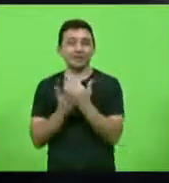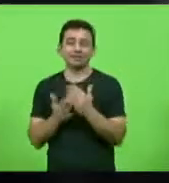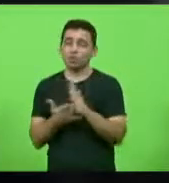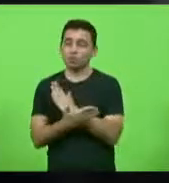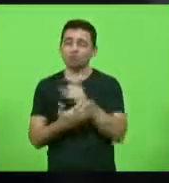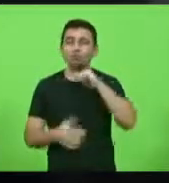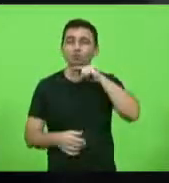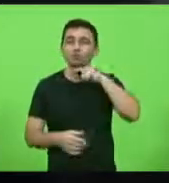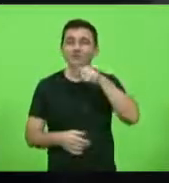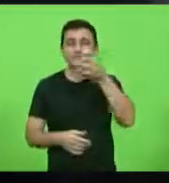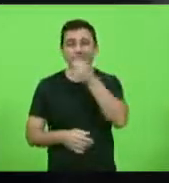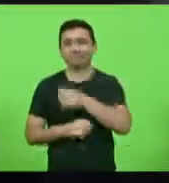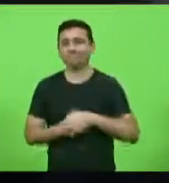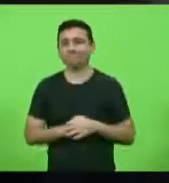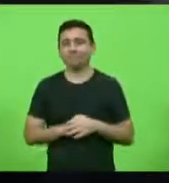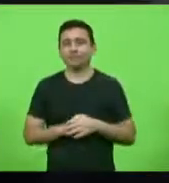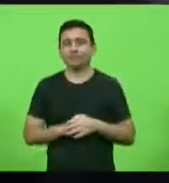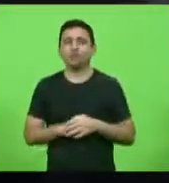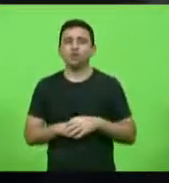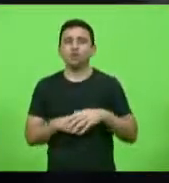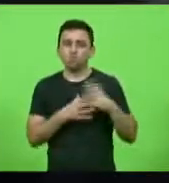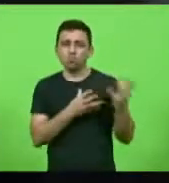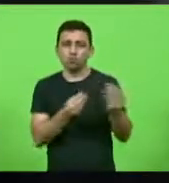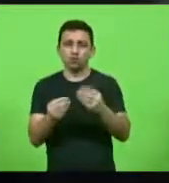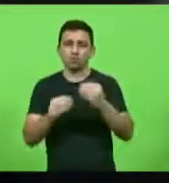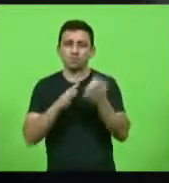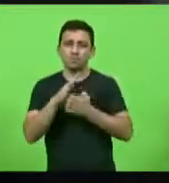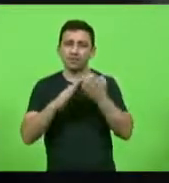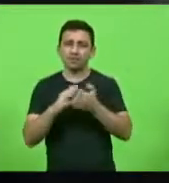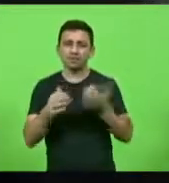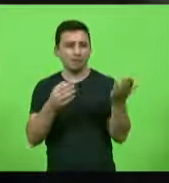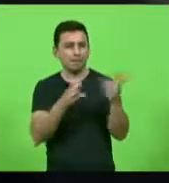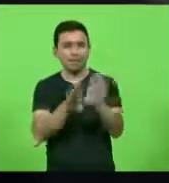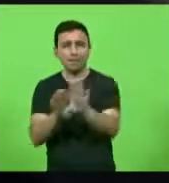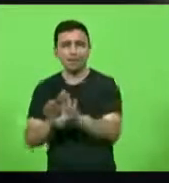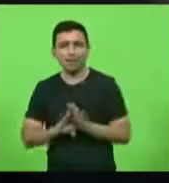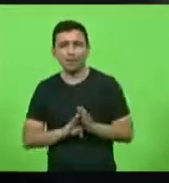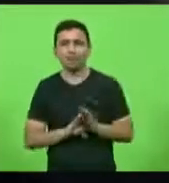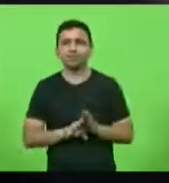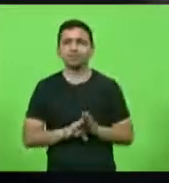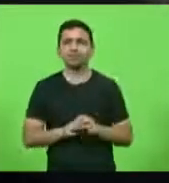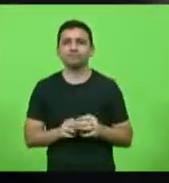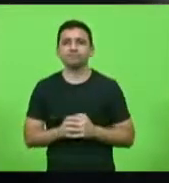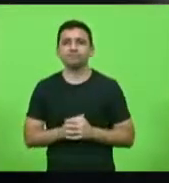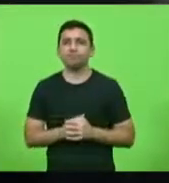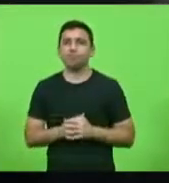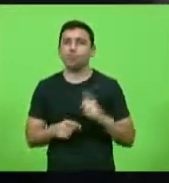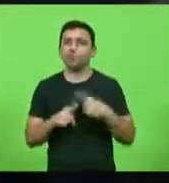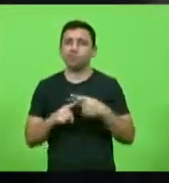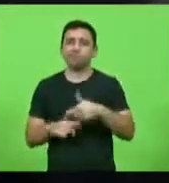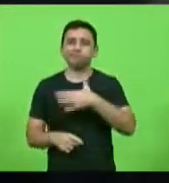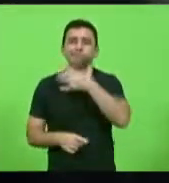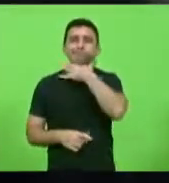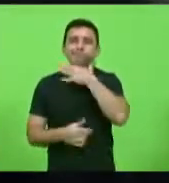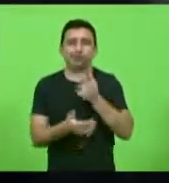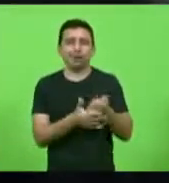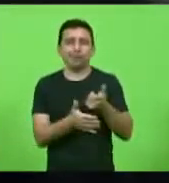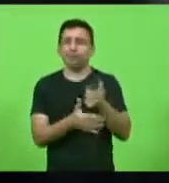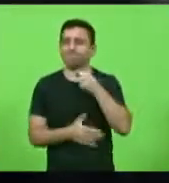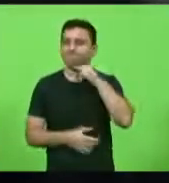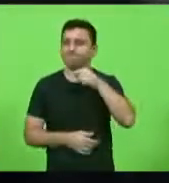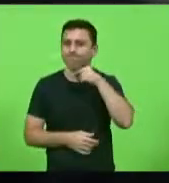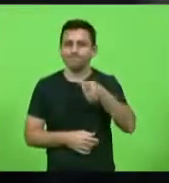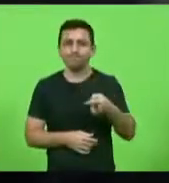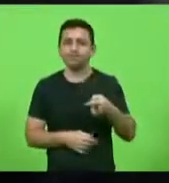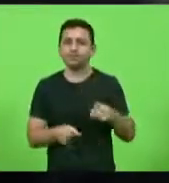nesse ano de pandemia muitos pequenos negócios foram obrigados a fechar suas portas sufocados por dívidas que não conseguiram vencer e sem